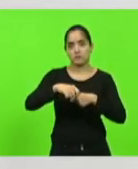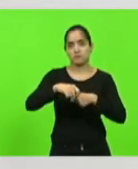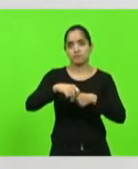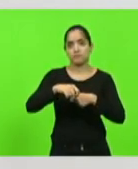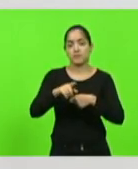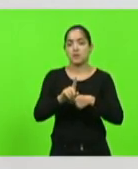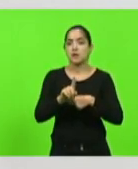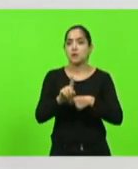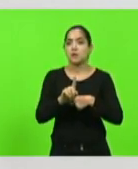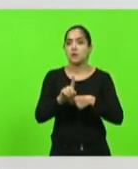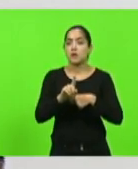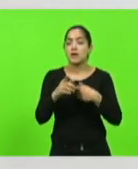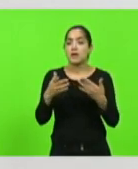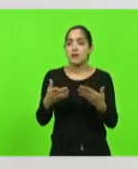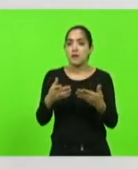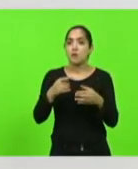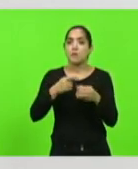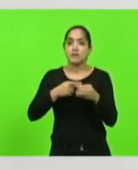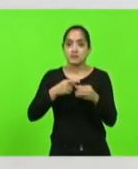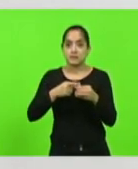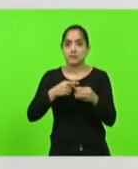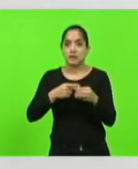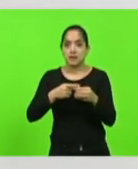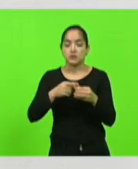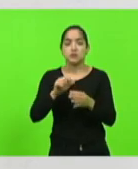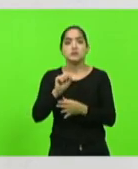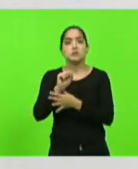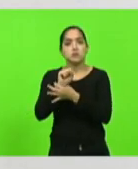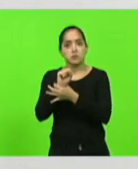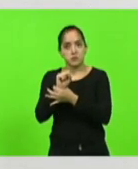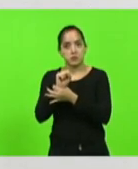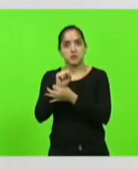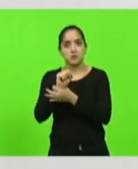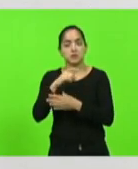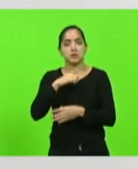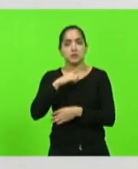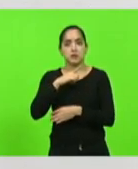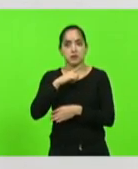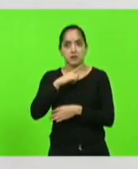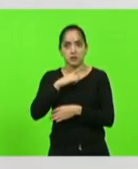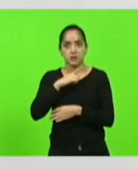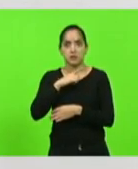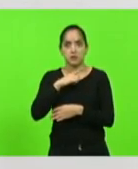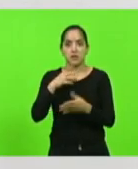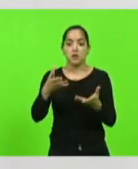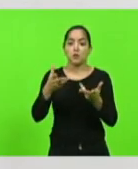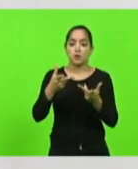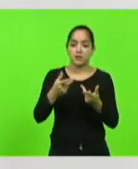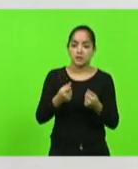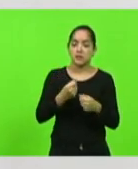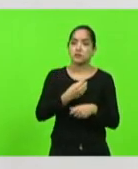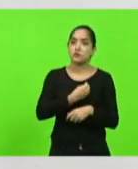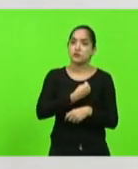uma cidade uma boa segurança com boa qualidade de vida